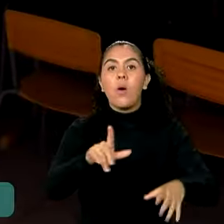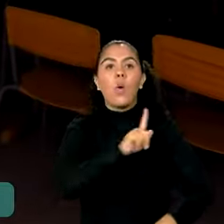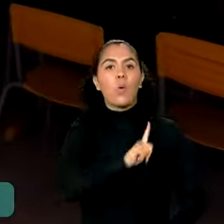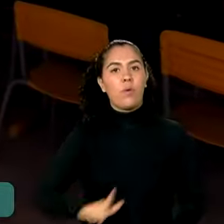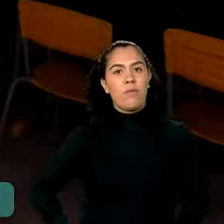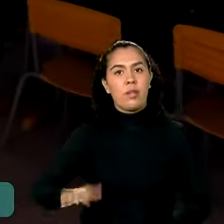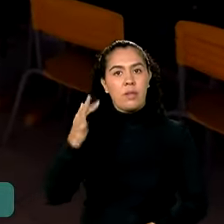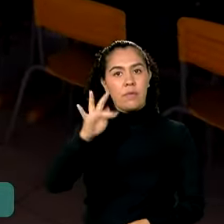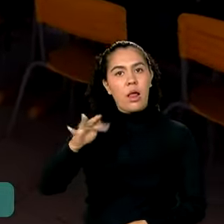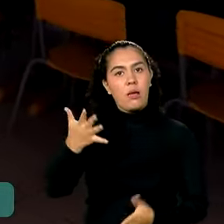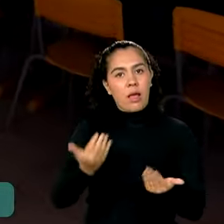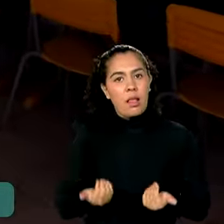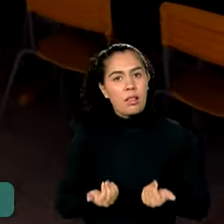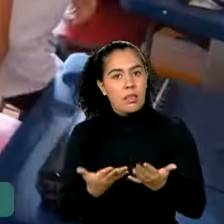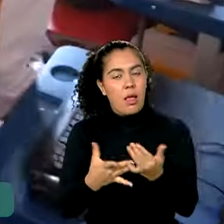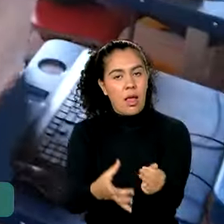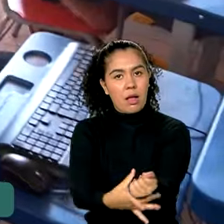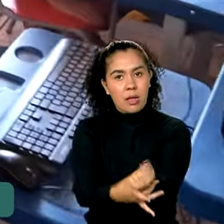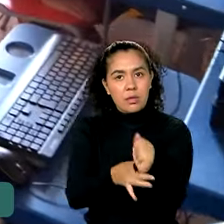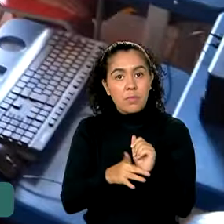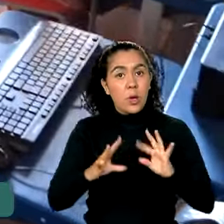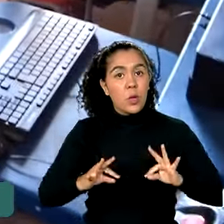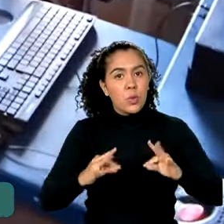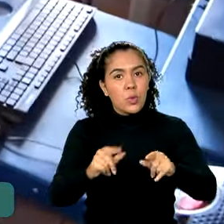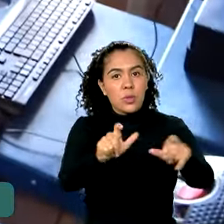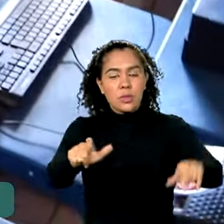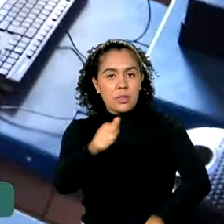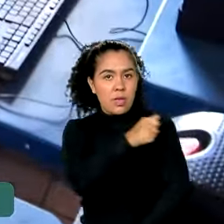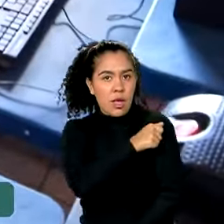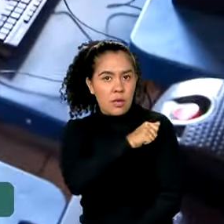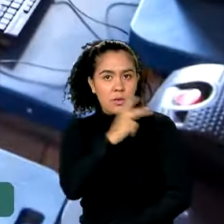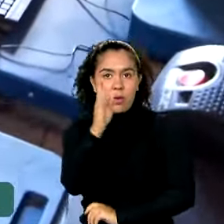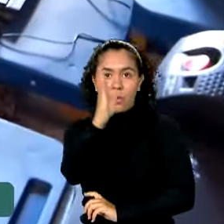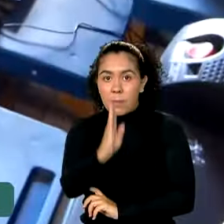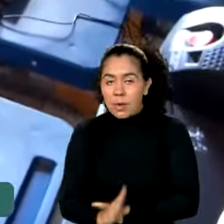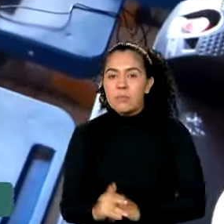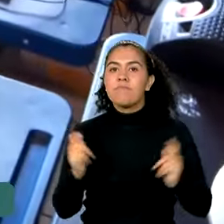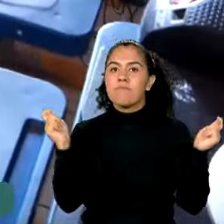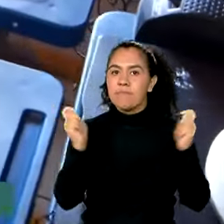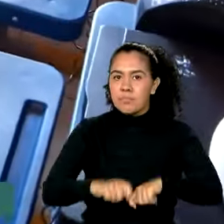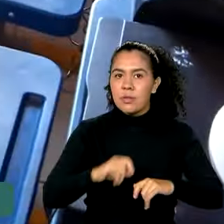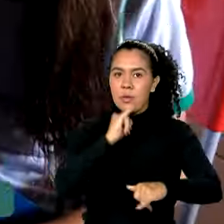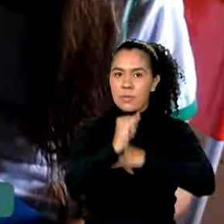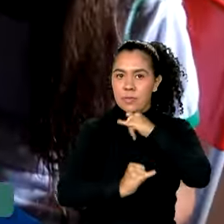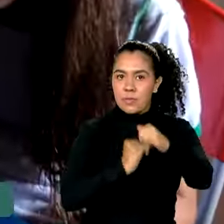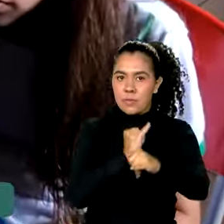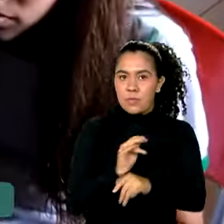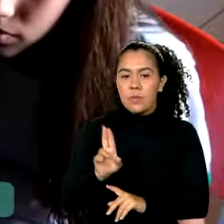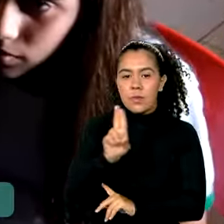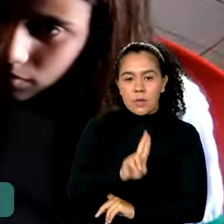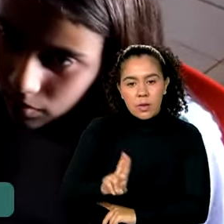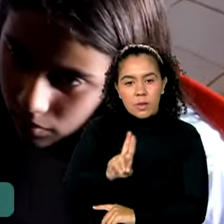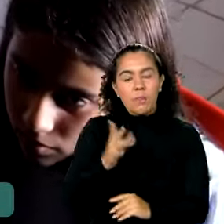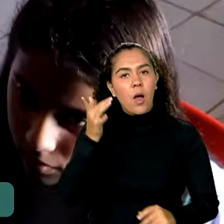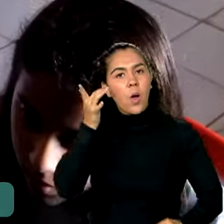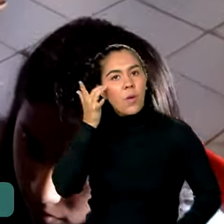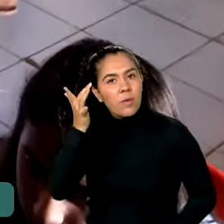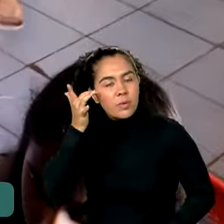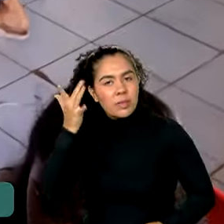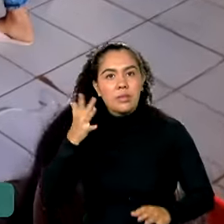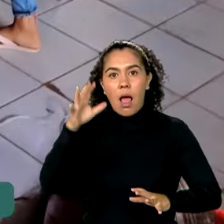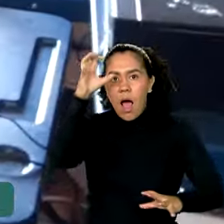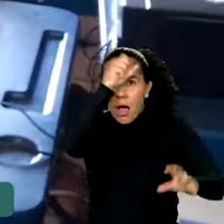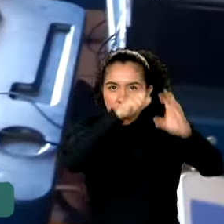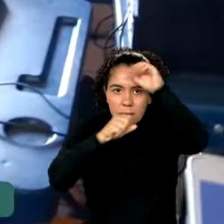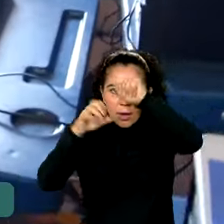todos os estudantes brasileiros possam fazer uso da internet de banda larga para facilitar o aprendizado